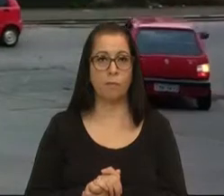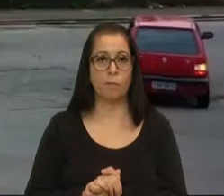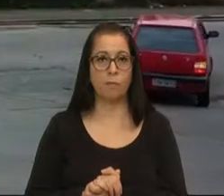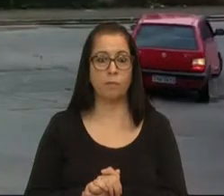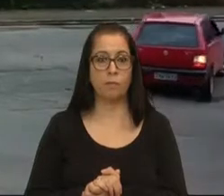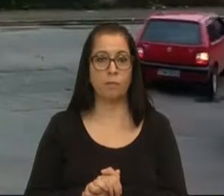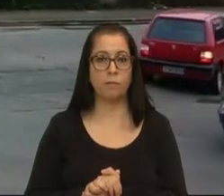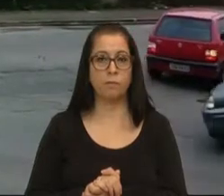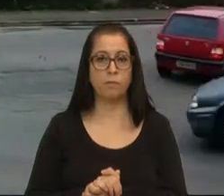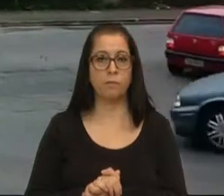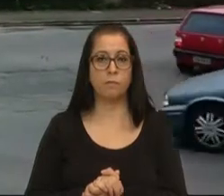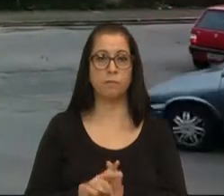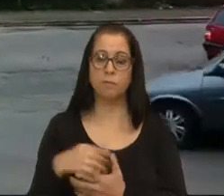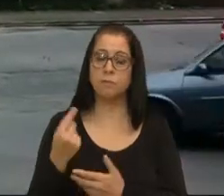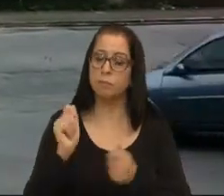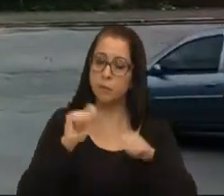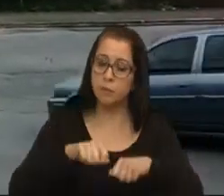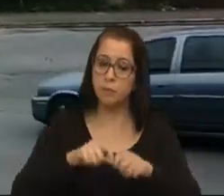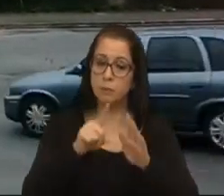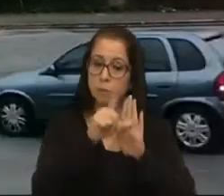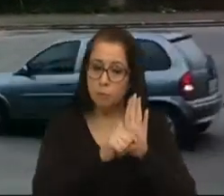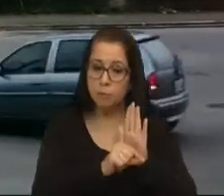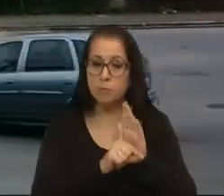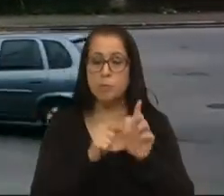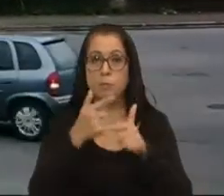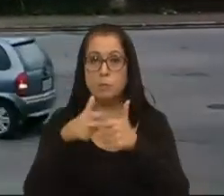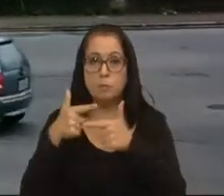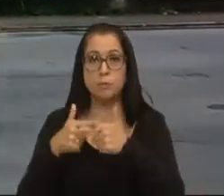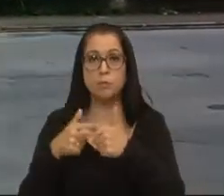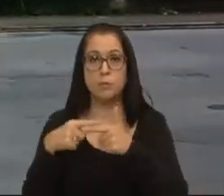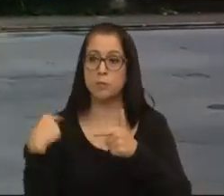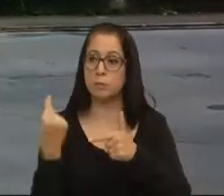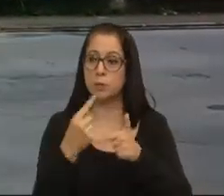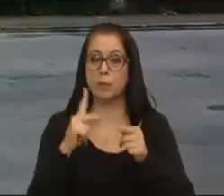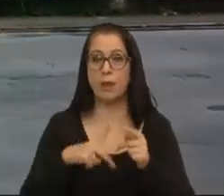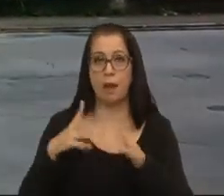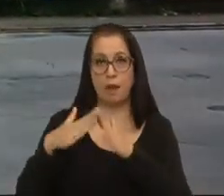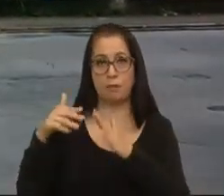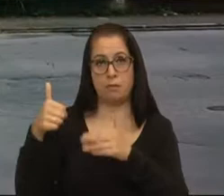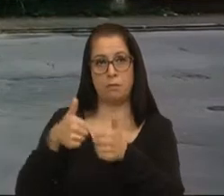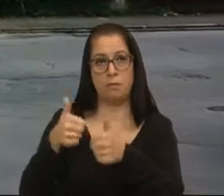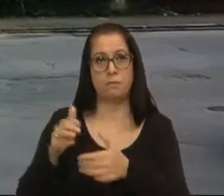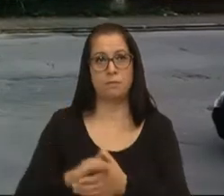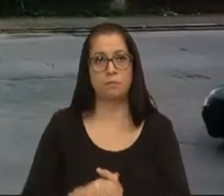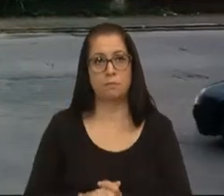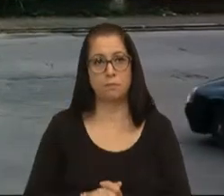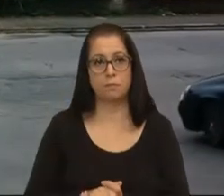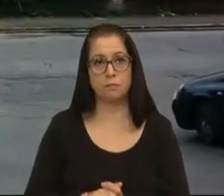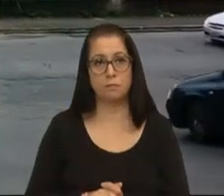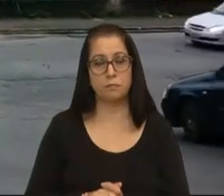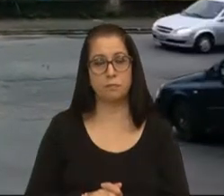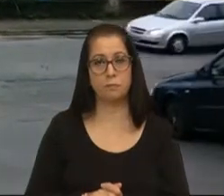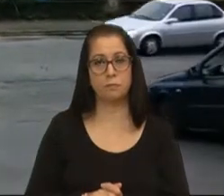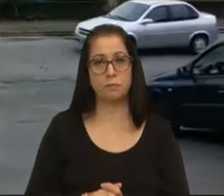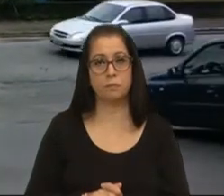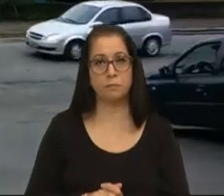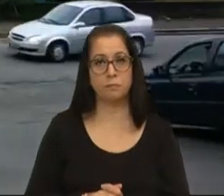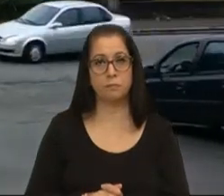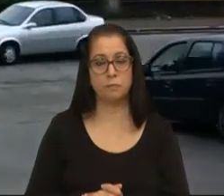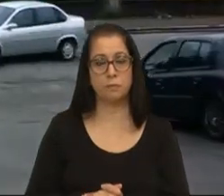amenizar a situação dos moradores, porque, sim, aí